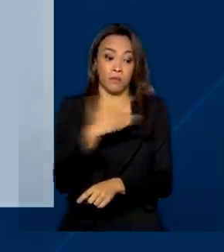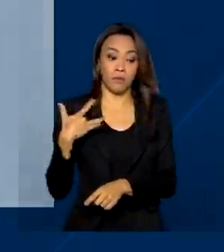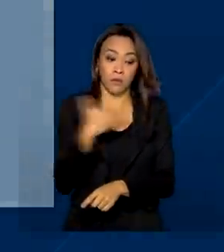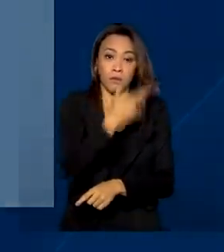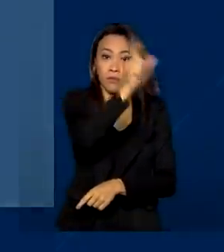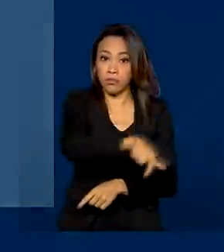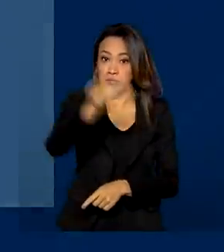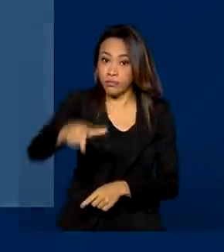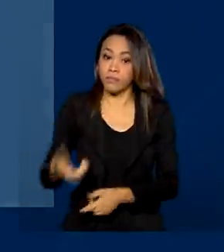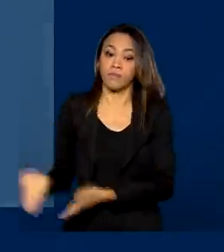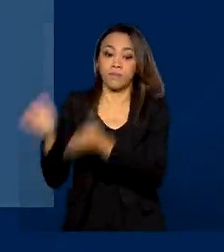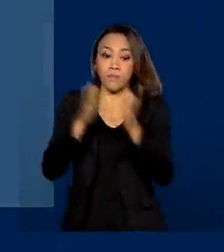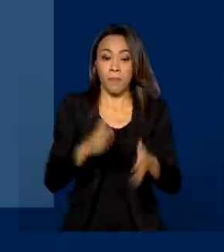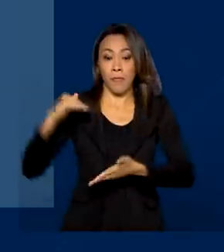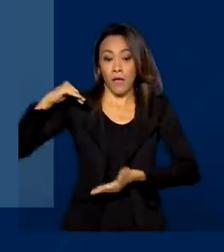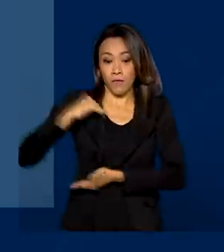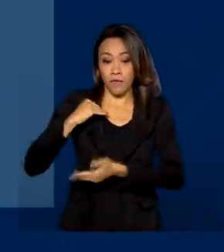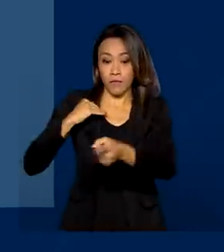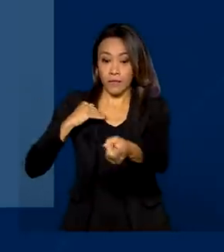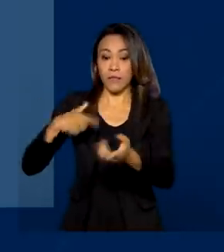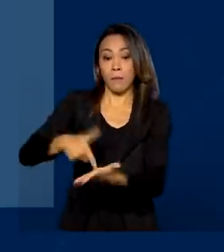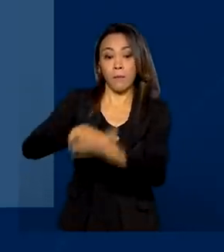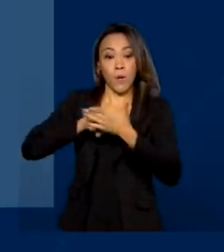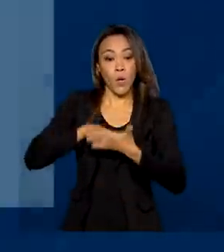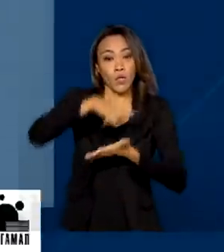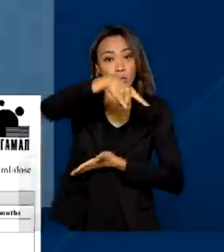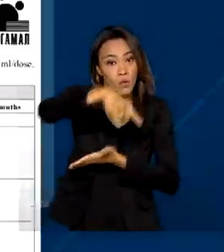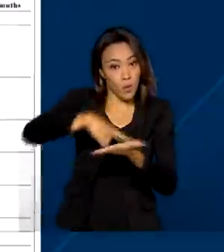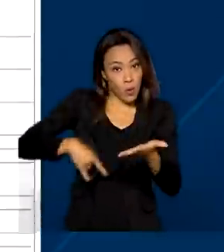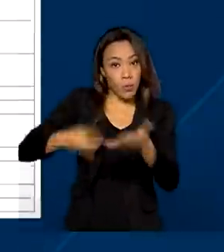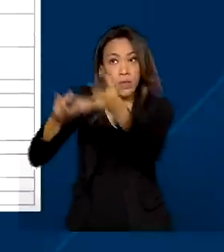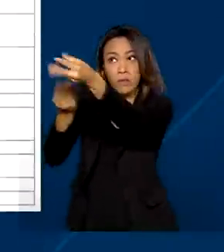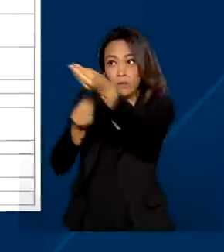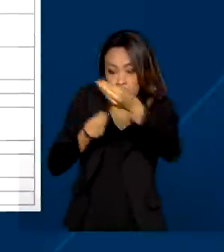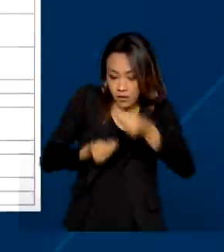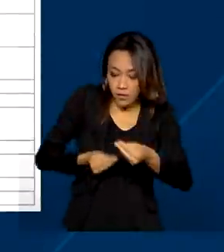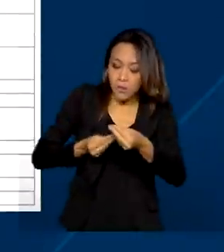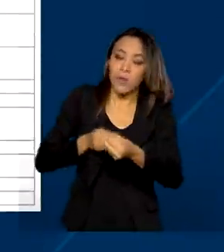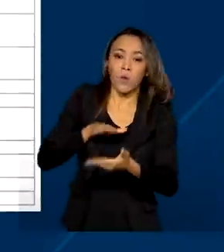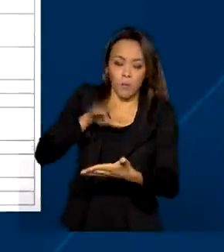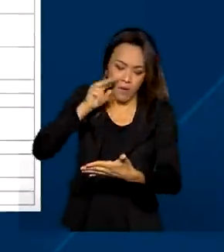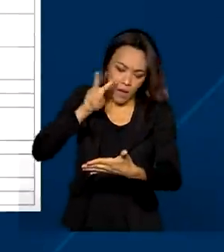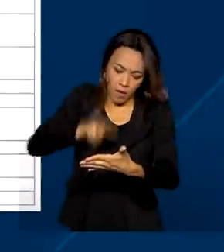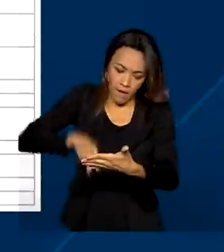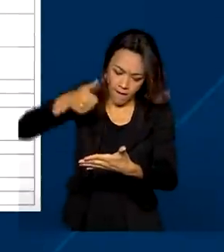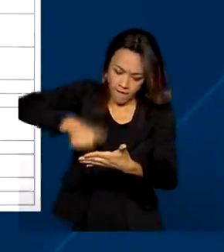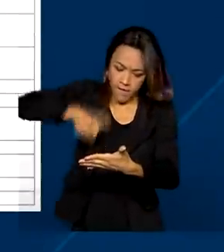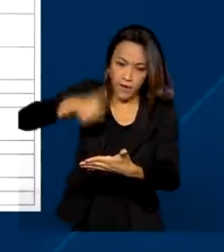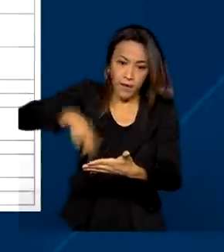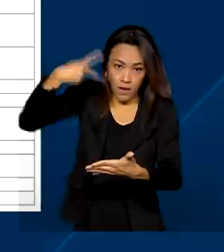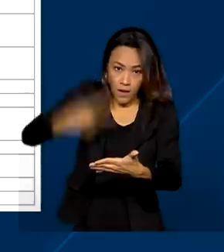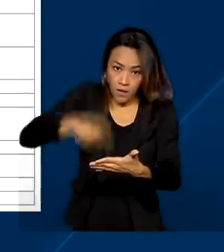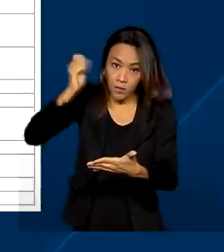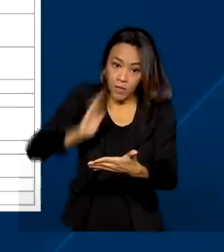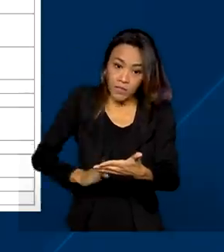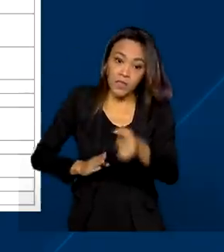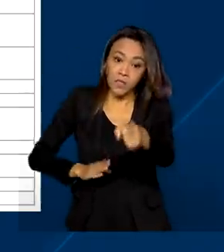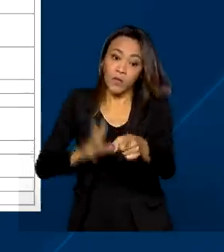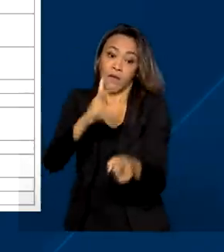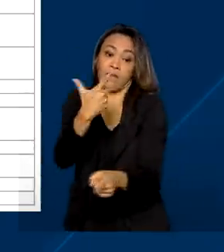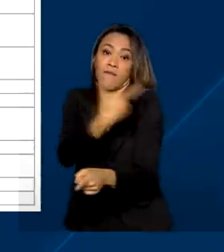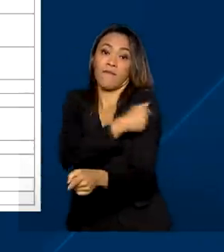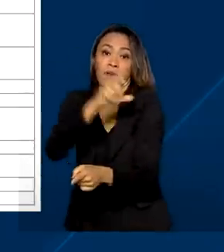documentos enviados pelo Instituto Russo Gamaleya para análise, no Brasil, da segurança e eficácia da Sputnik V.